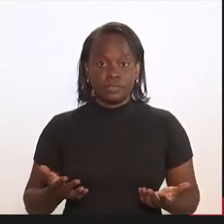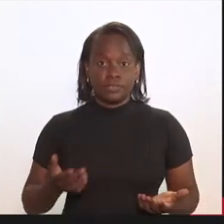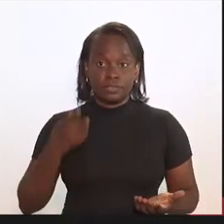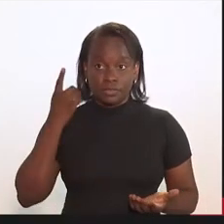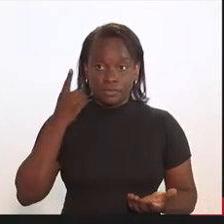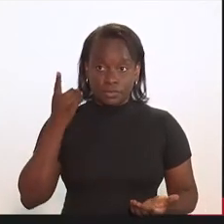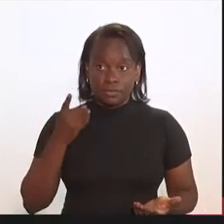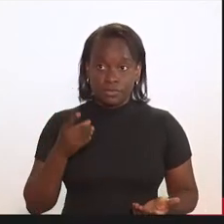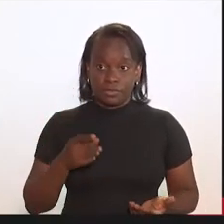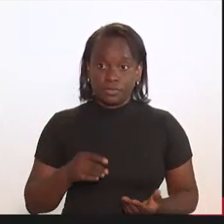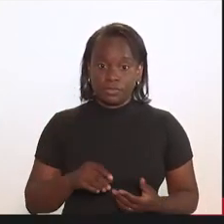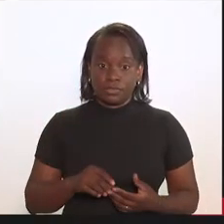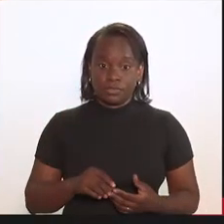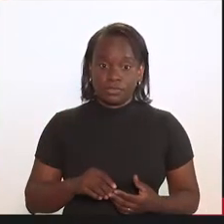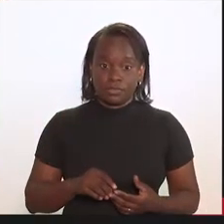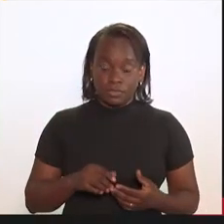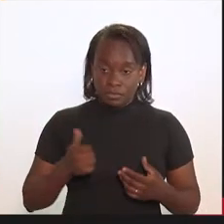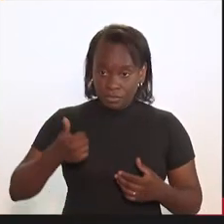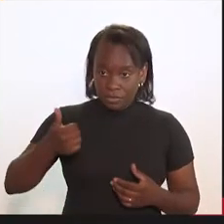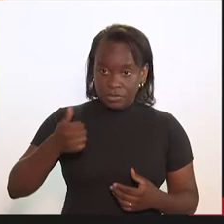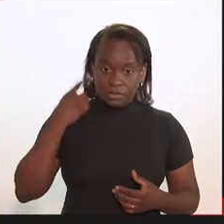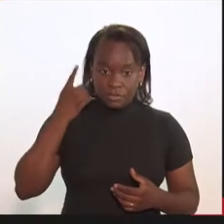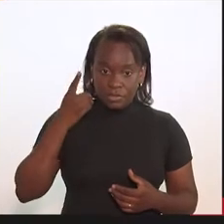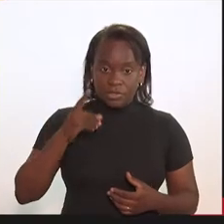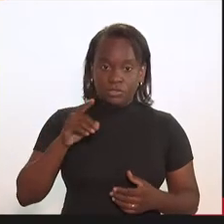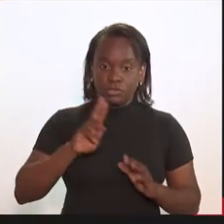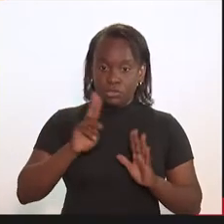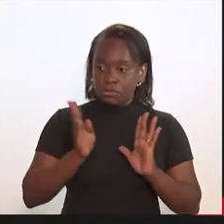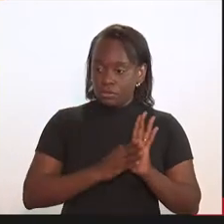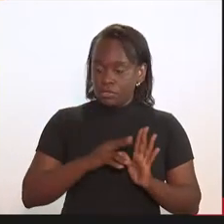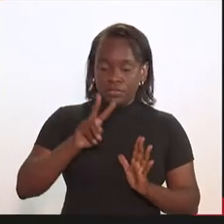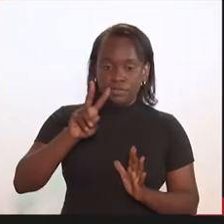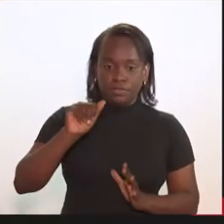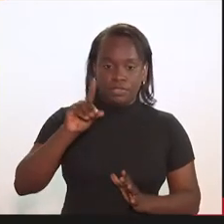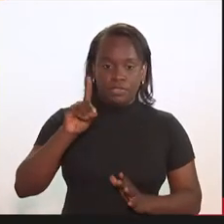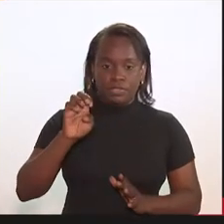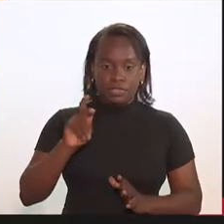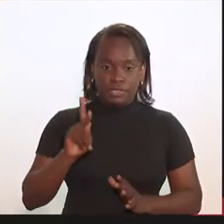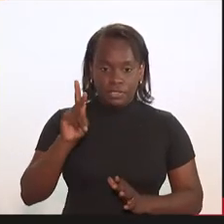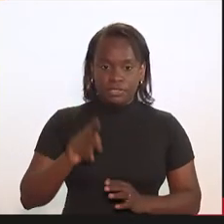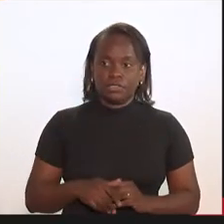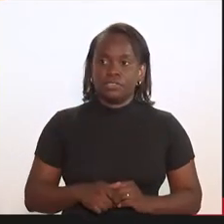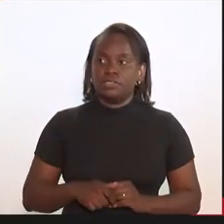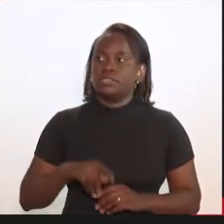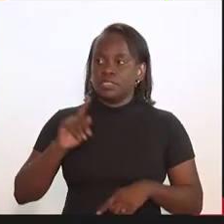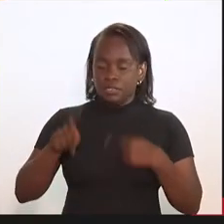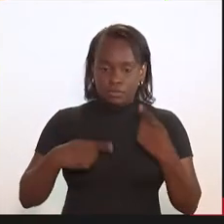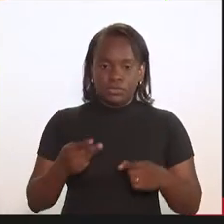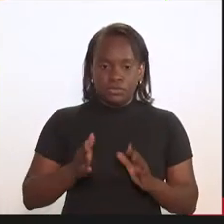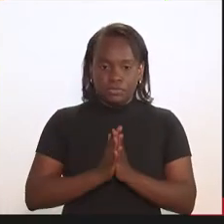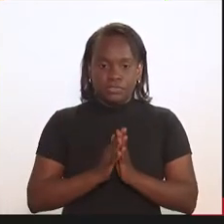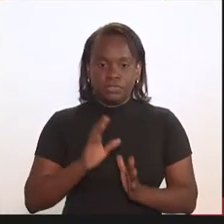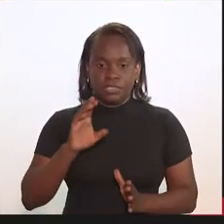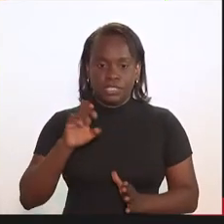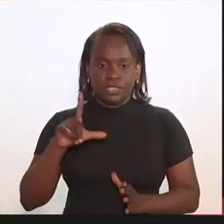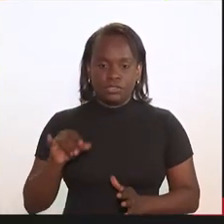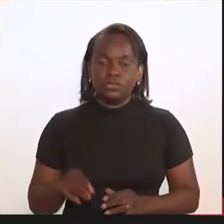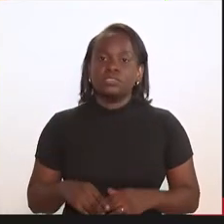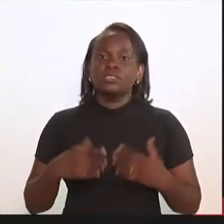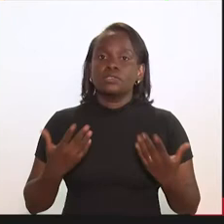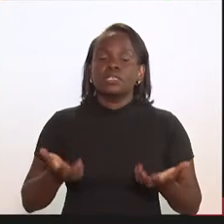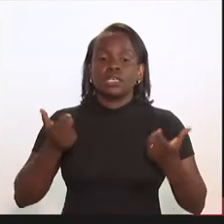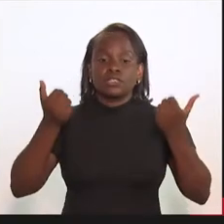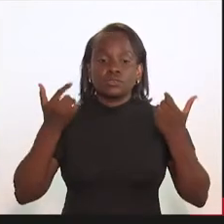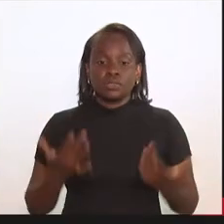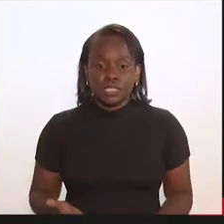Olha... Então, primeiro, deputado escrito, deputado Baldeque Carneiro. Depois me escreve, por favor, Célia. Quero